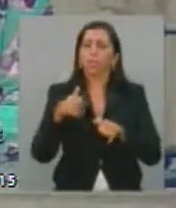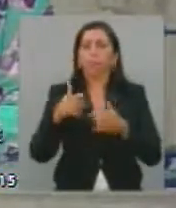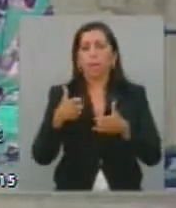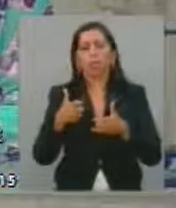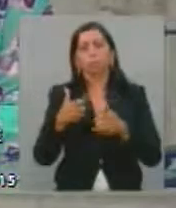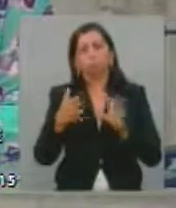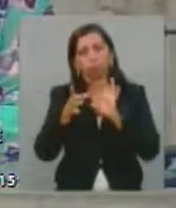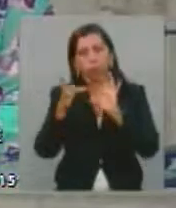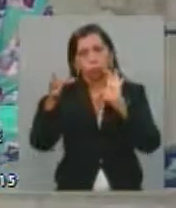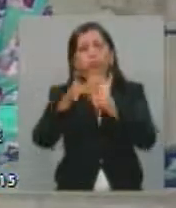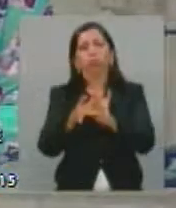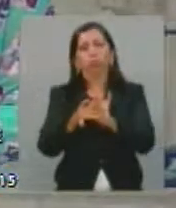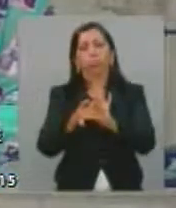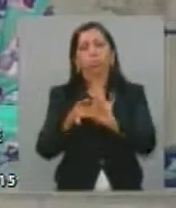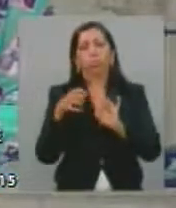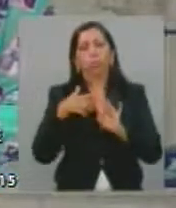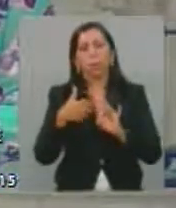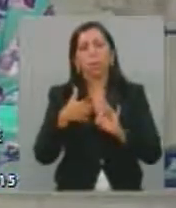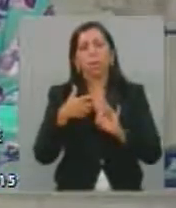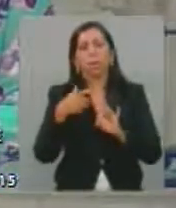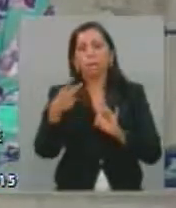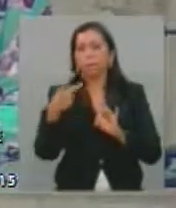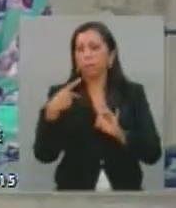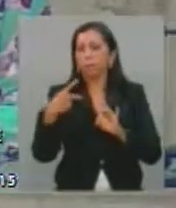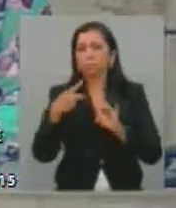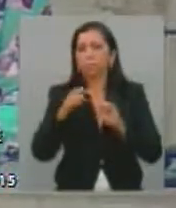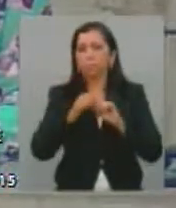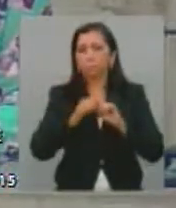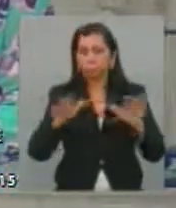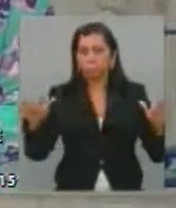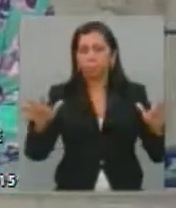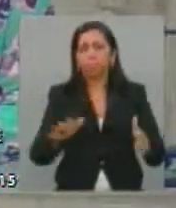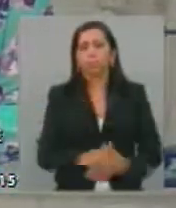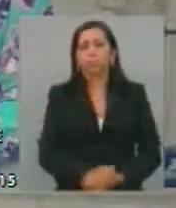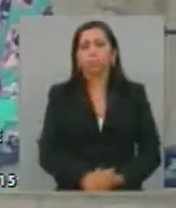quero me associar e dizer que torne isso notícia que nós...